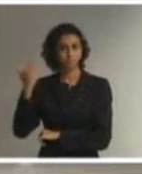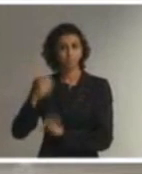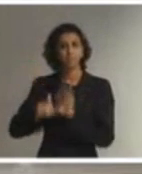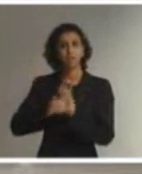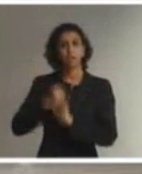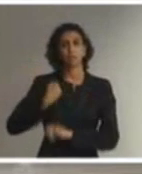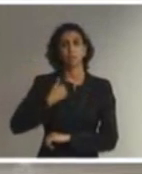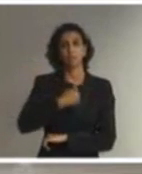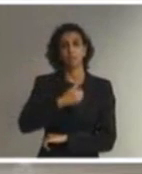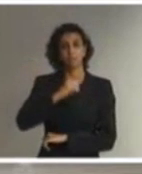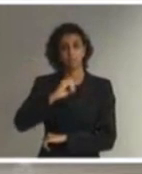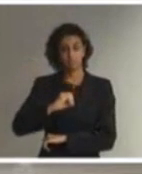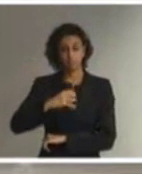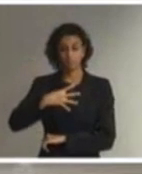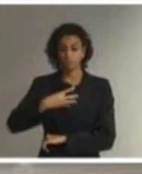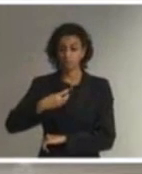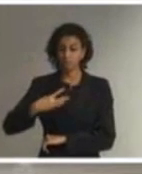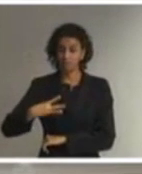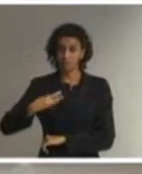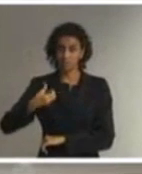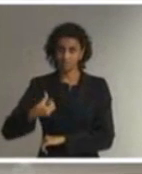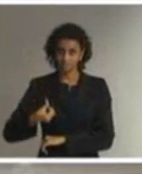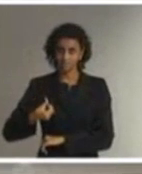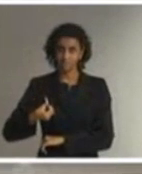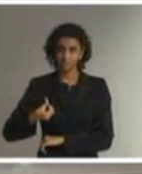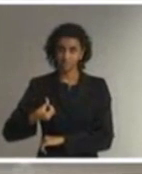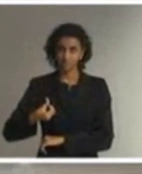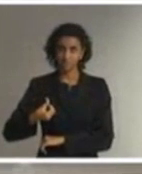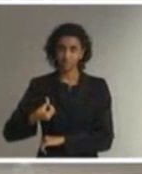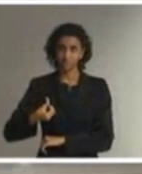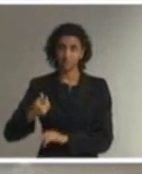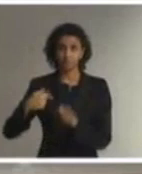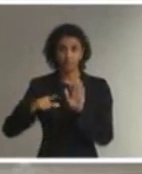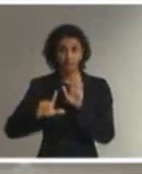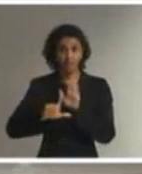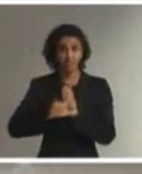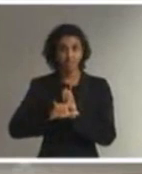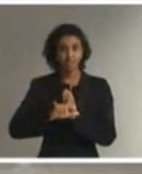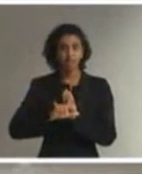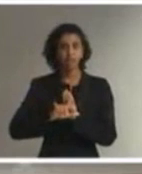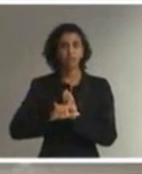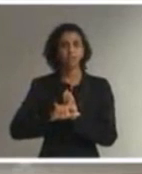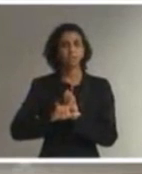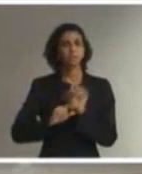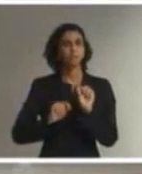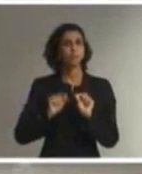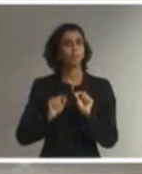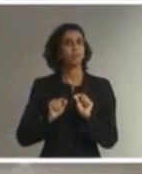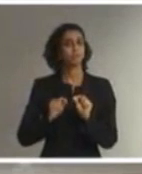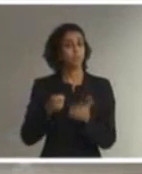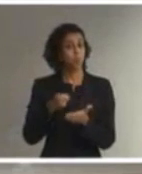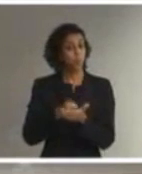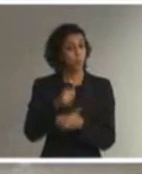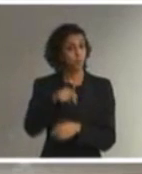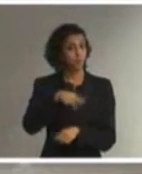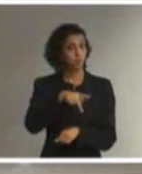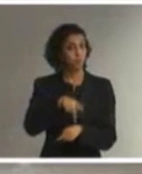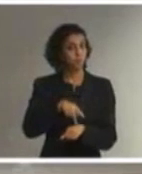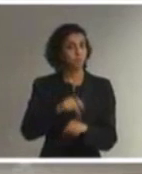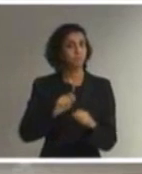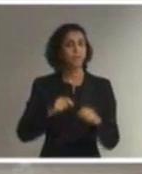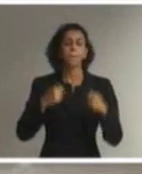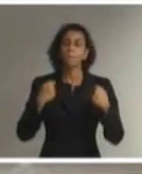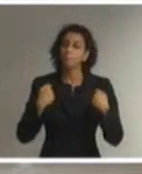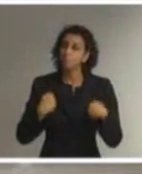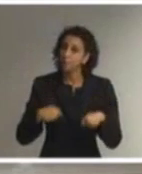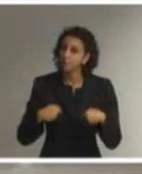.436, que indica ao Estado brasileiro a necessidade do